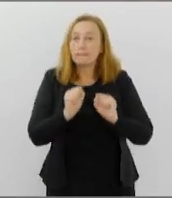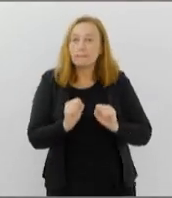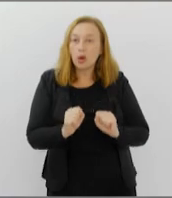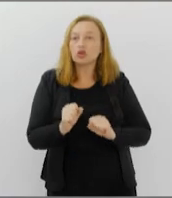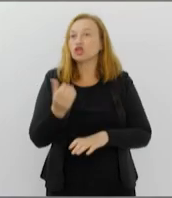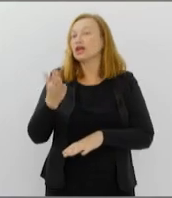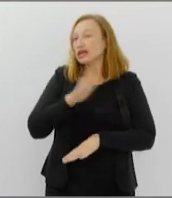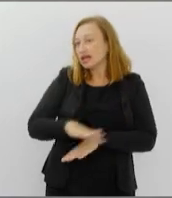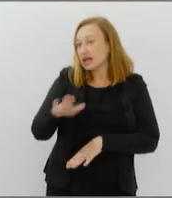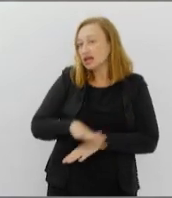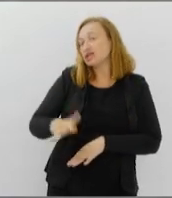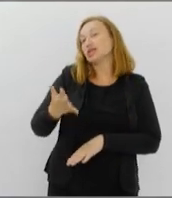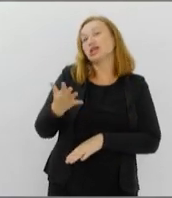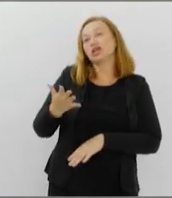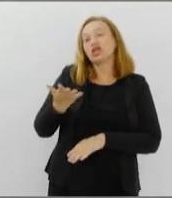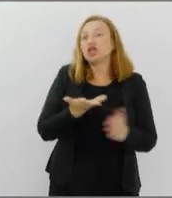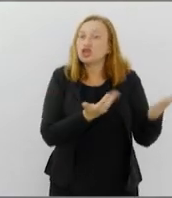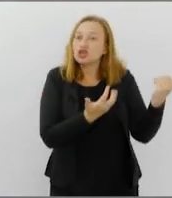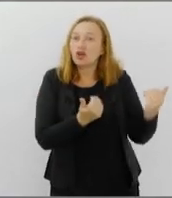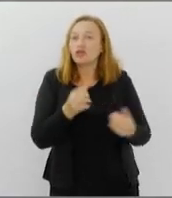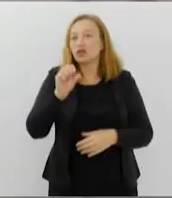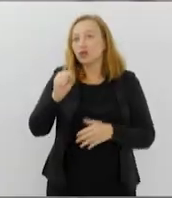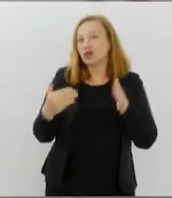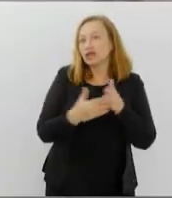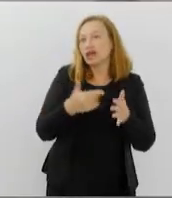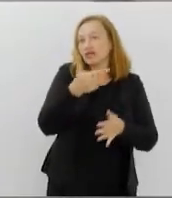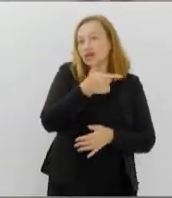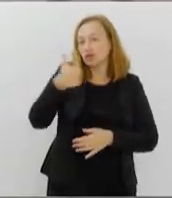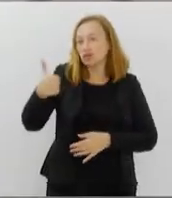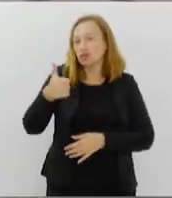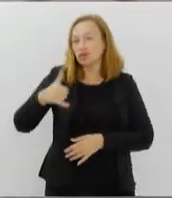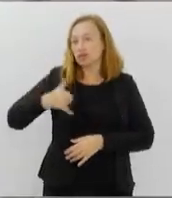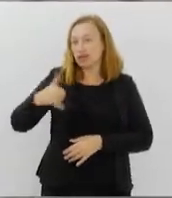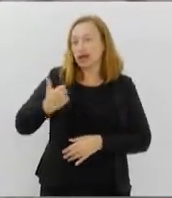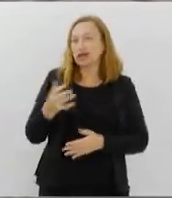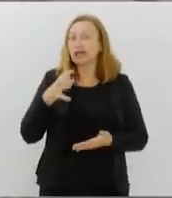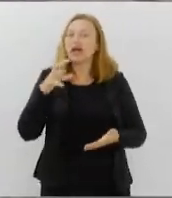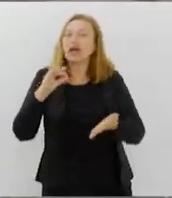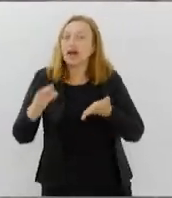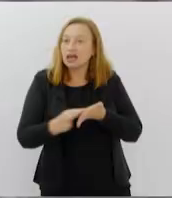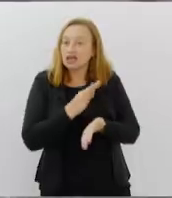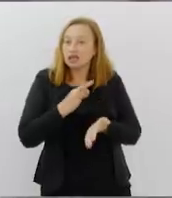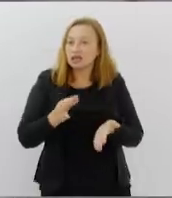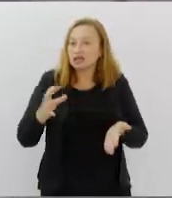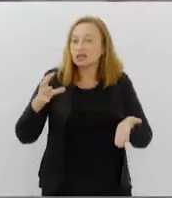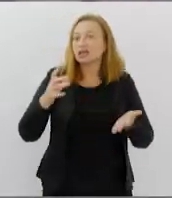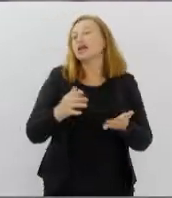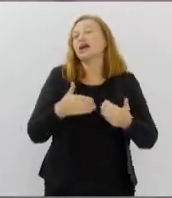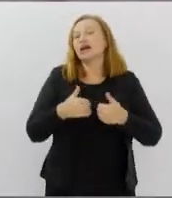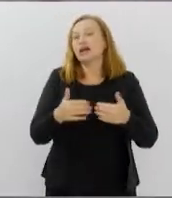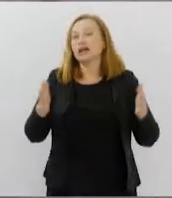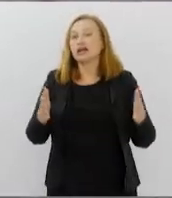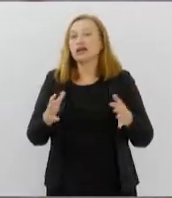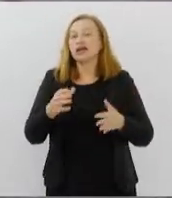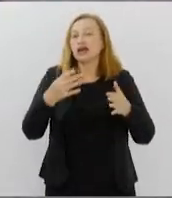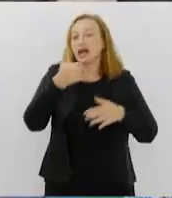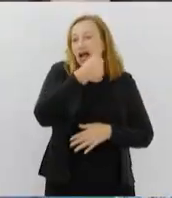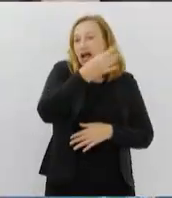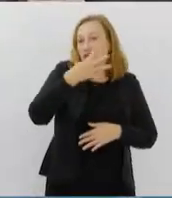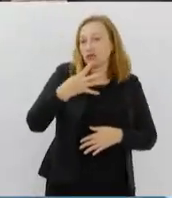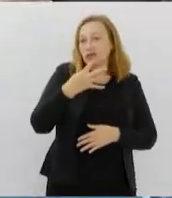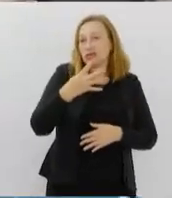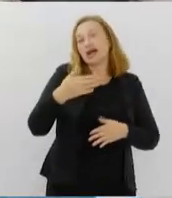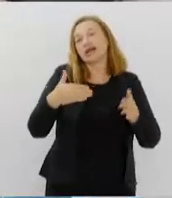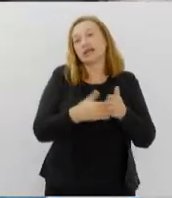e jovens entre 8 e 21 anos. As inscrições ficam abertas de 14 a 30 de outubro no